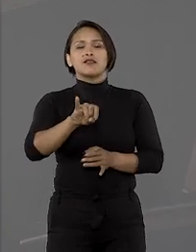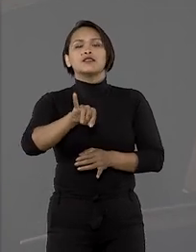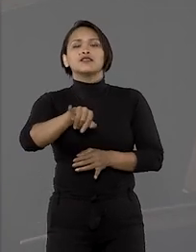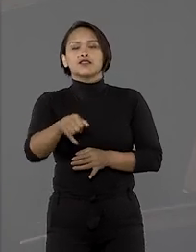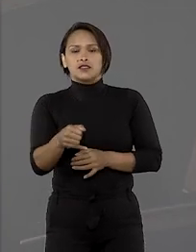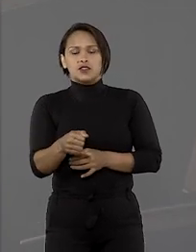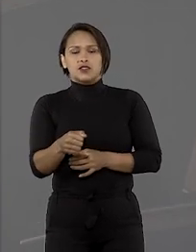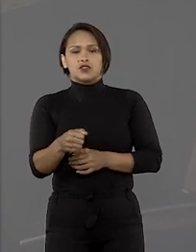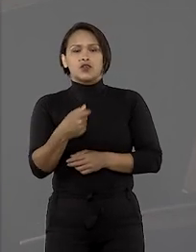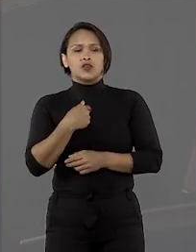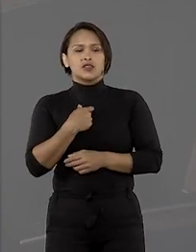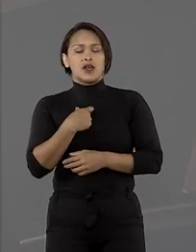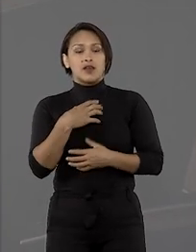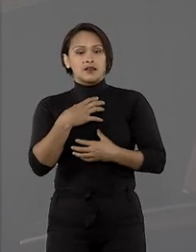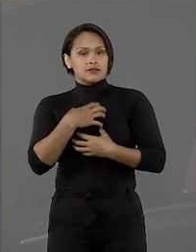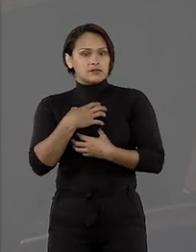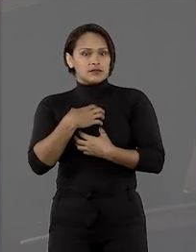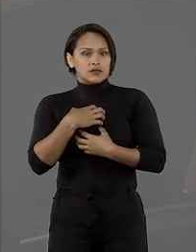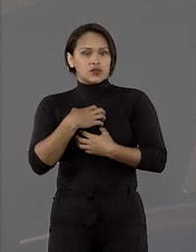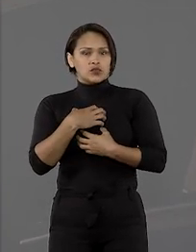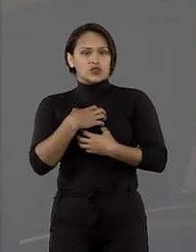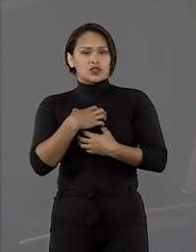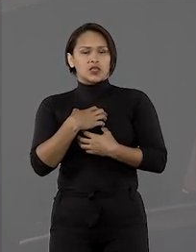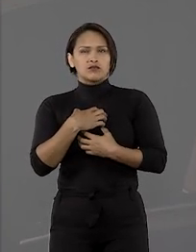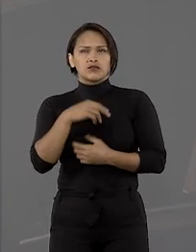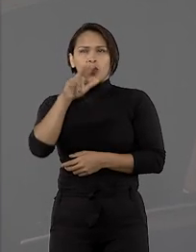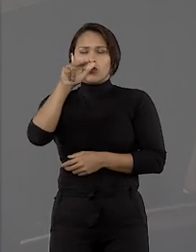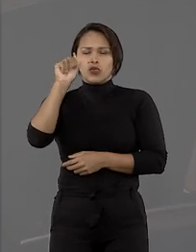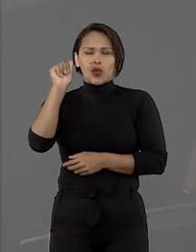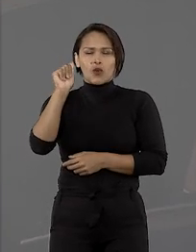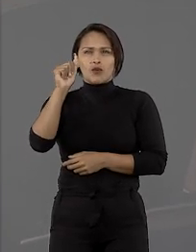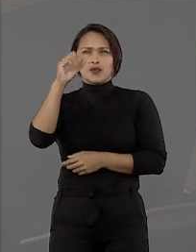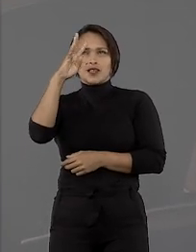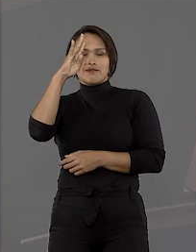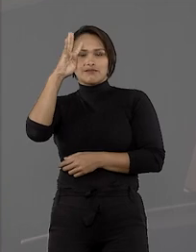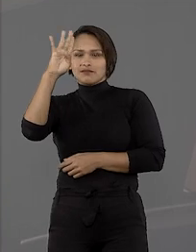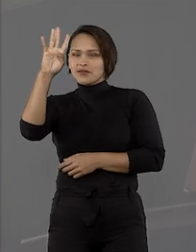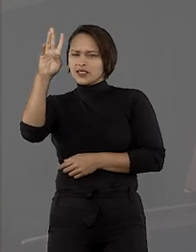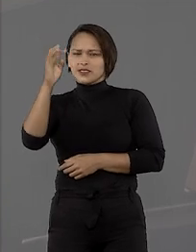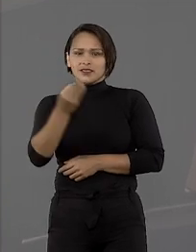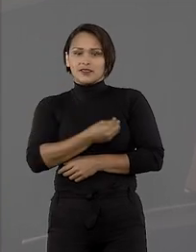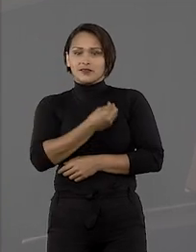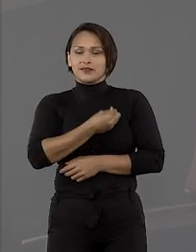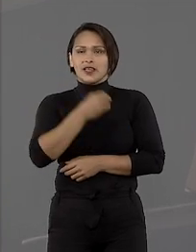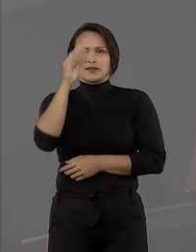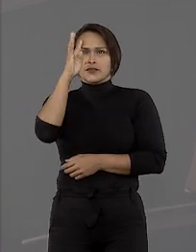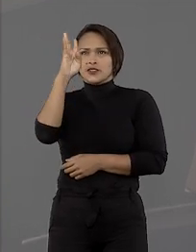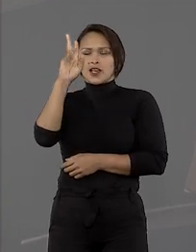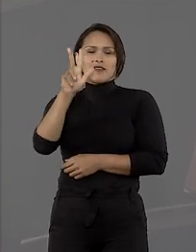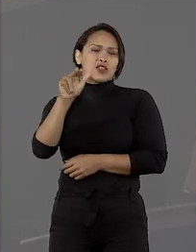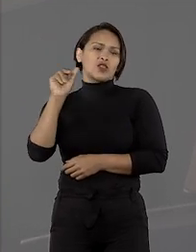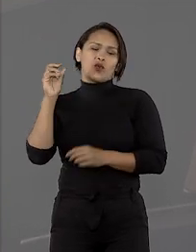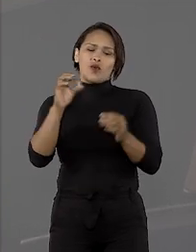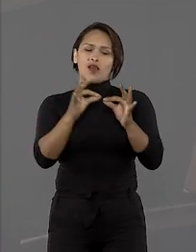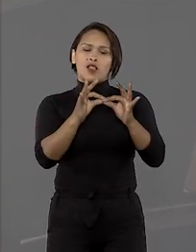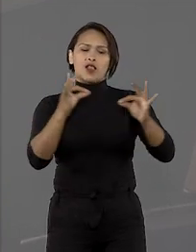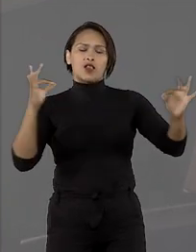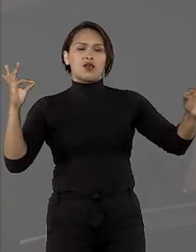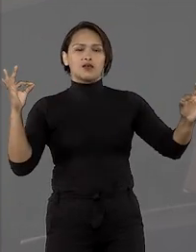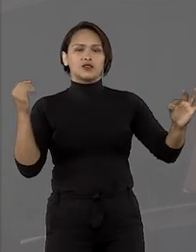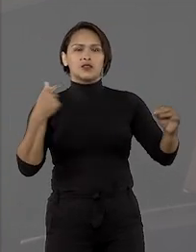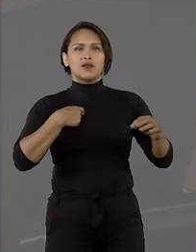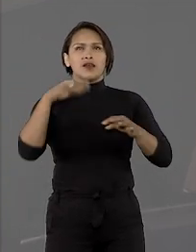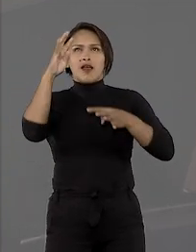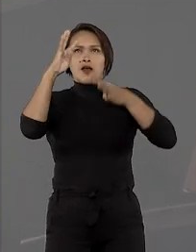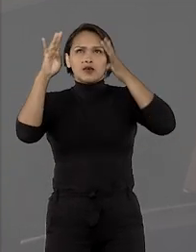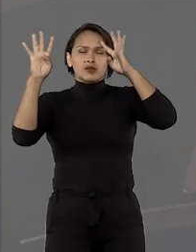STJ de uma maneira que por mim não era esperada, nem sonhada, mesmo nos momentos